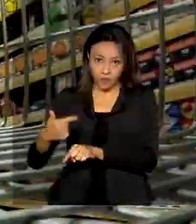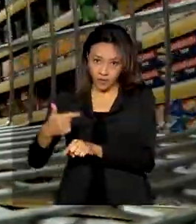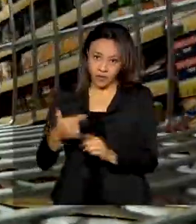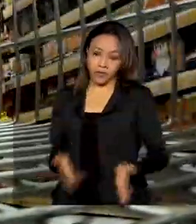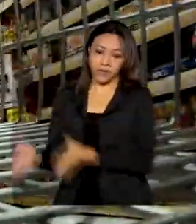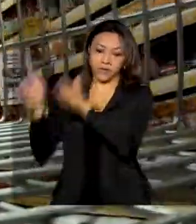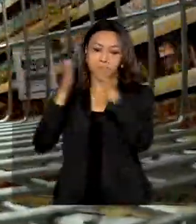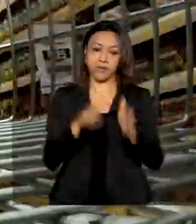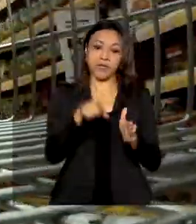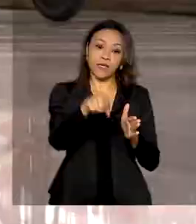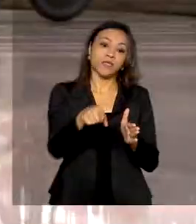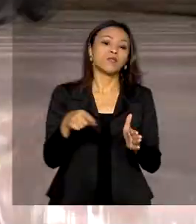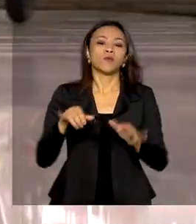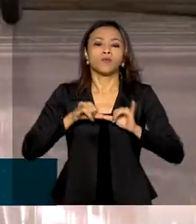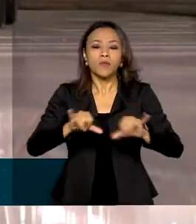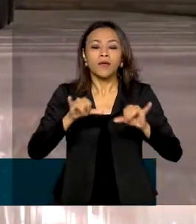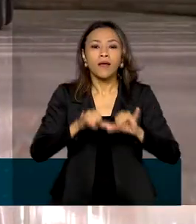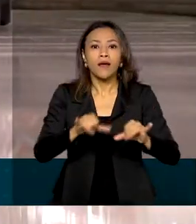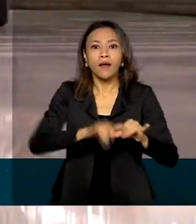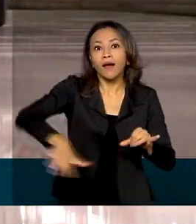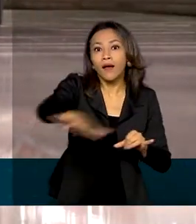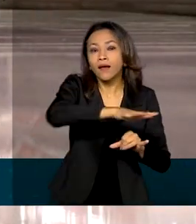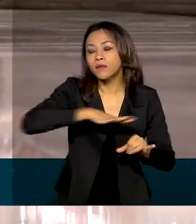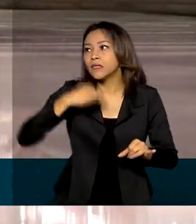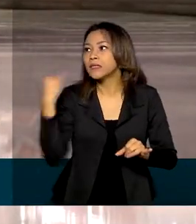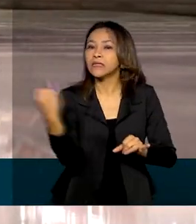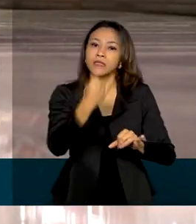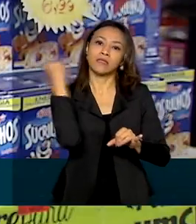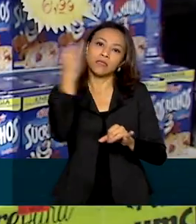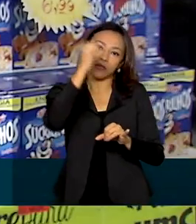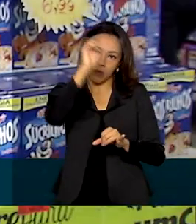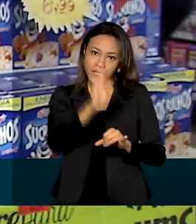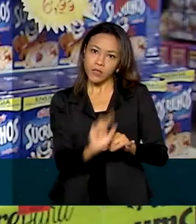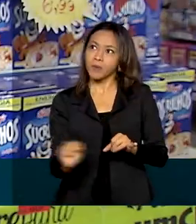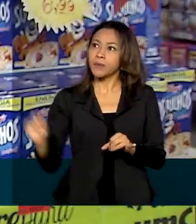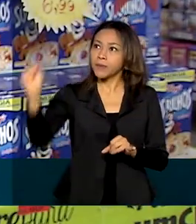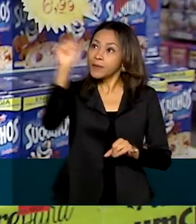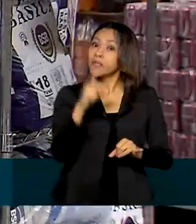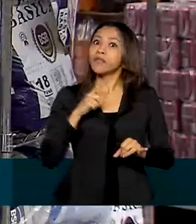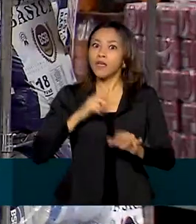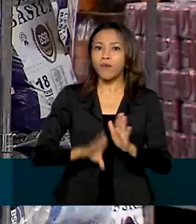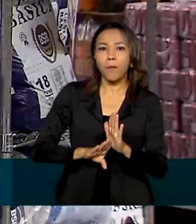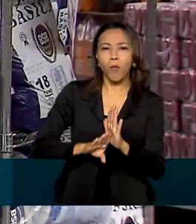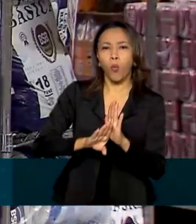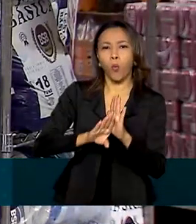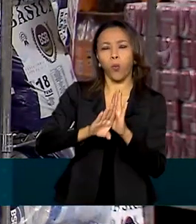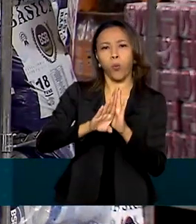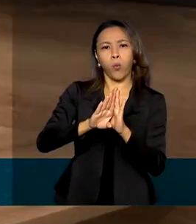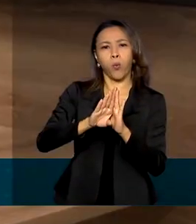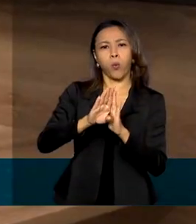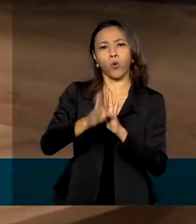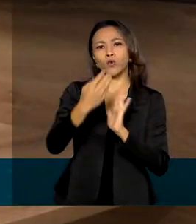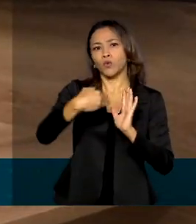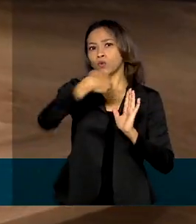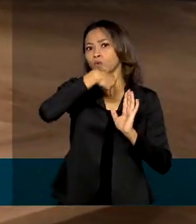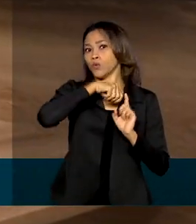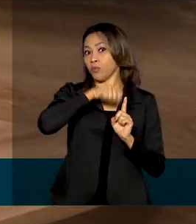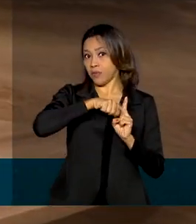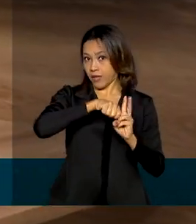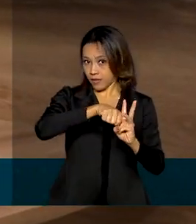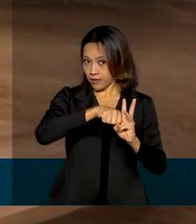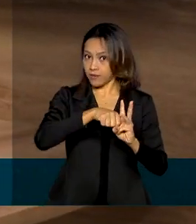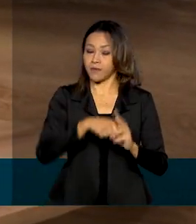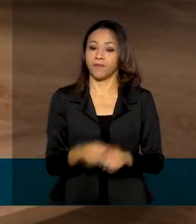Considerado serviço essencial, o setor de supermercados no Brasil registrou o crescimento nos últimos meses. Nós temos uma